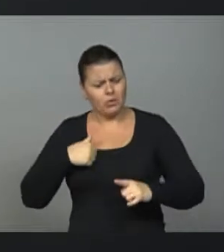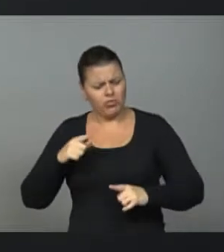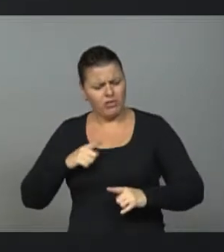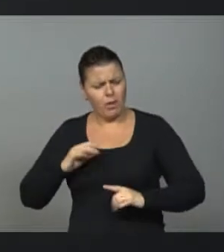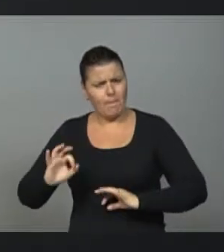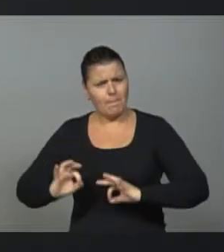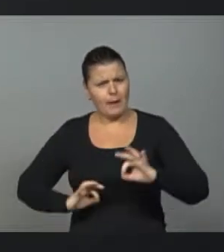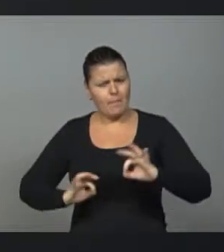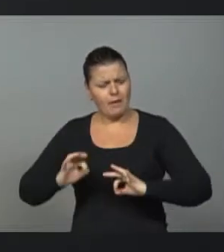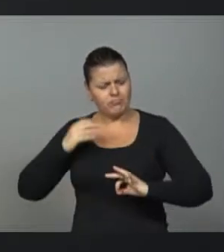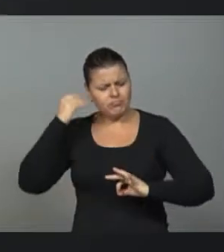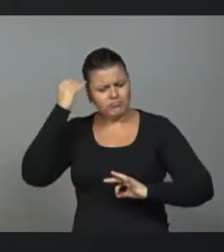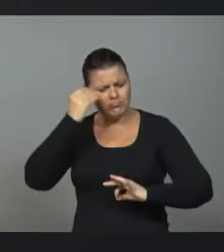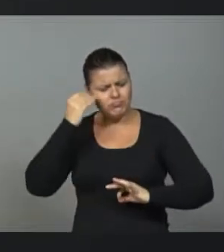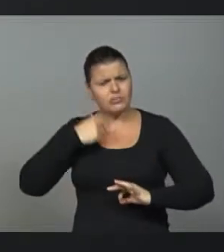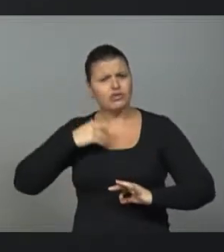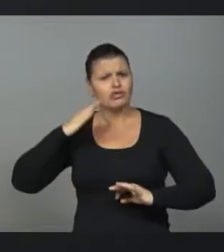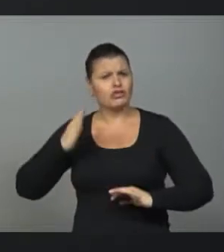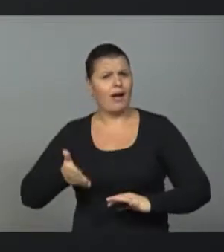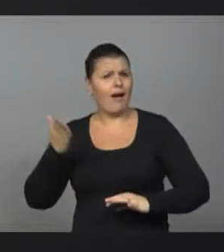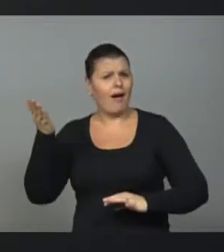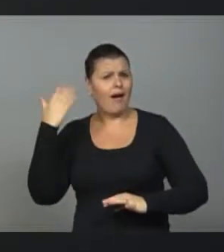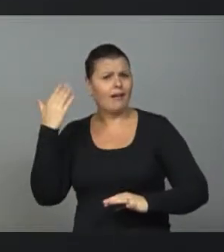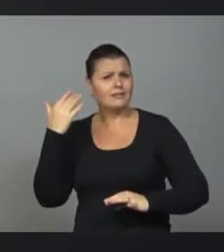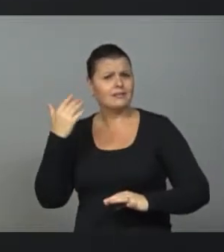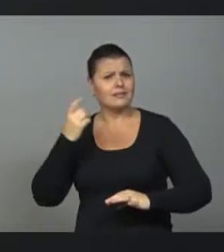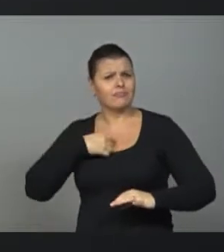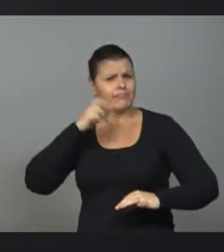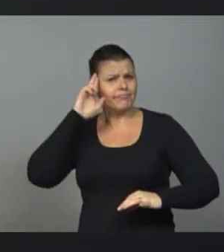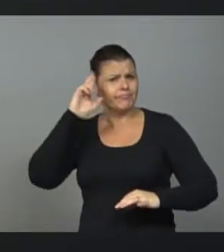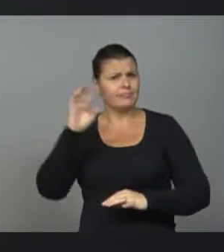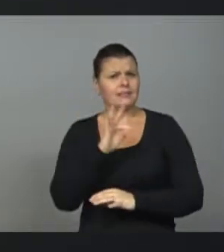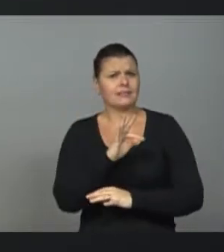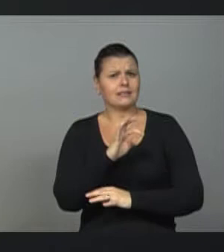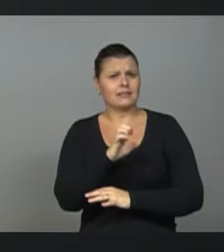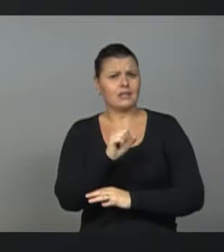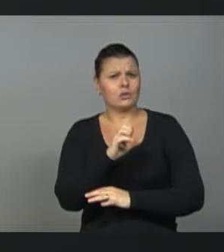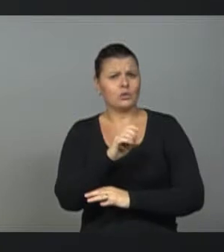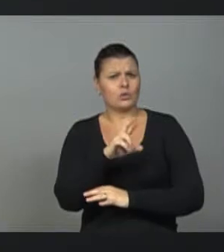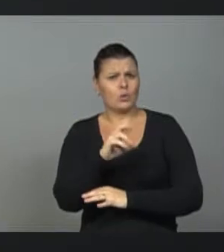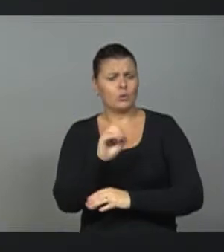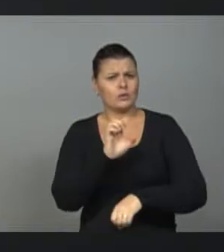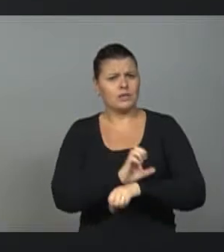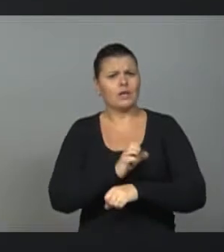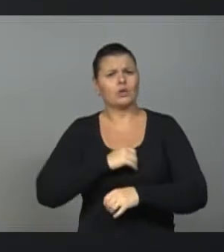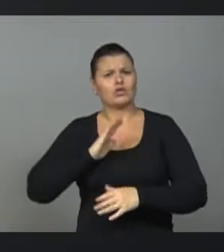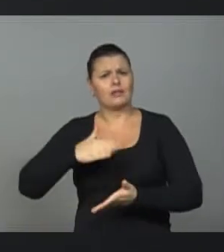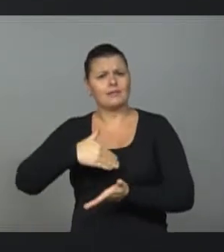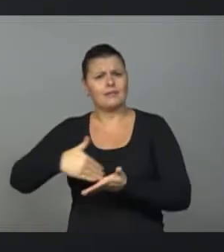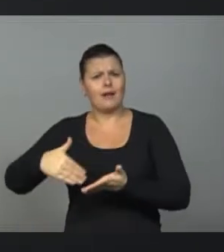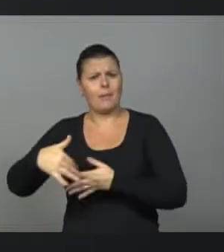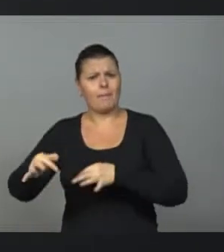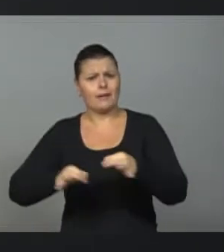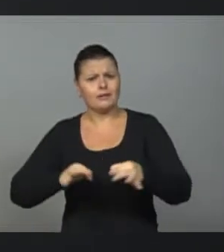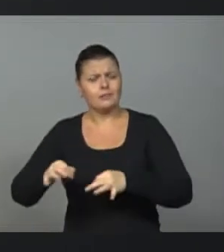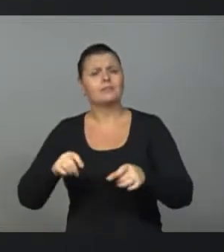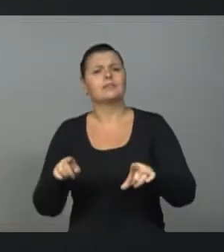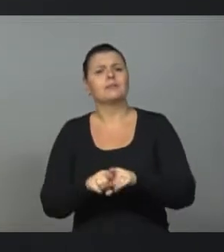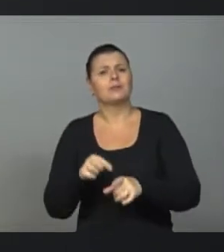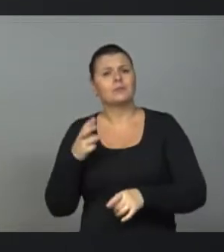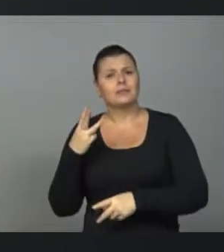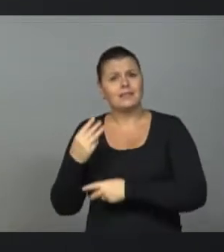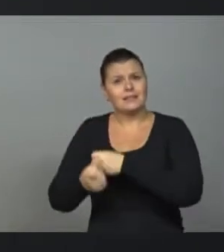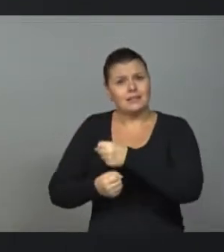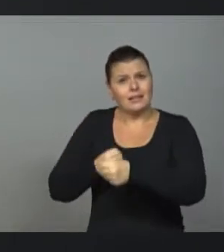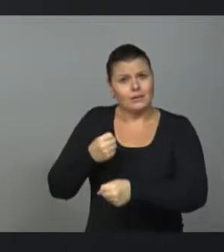experiência. Experiência de quem já dirigiu o Tesouro do Estado, de quem já foi secretário do Planejamento e Gestão e comandou o Orçamento do Estado. E nos três anos em esteve